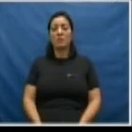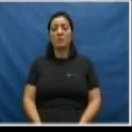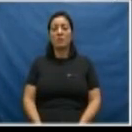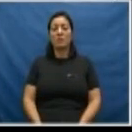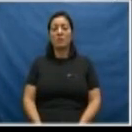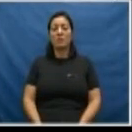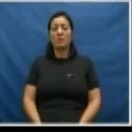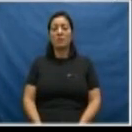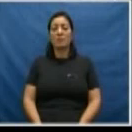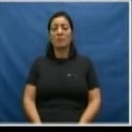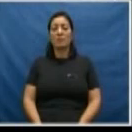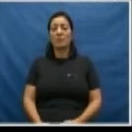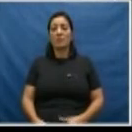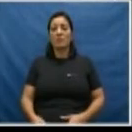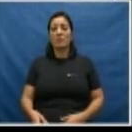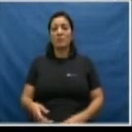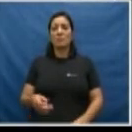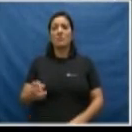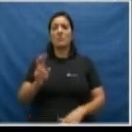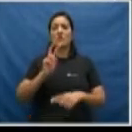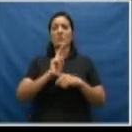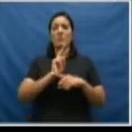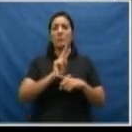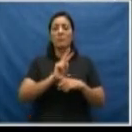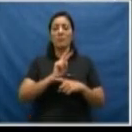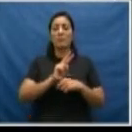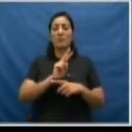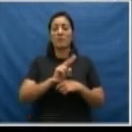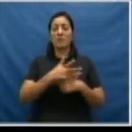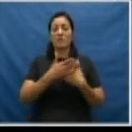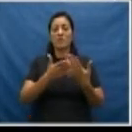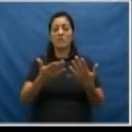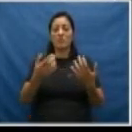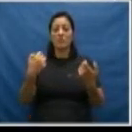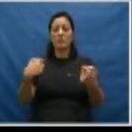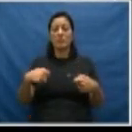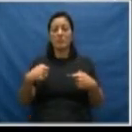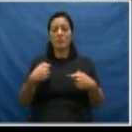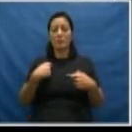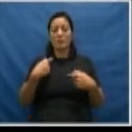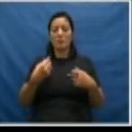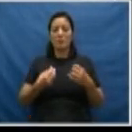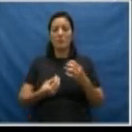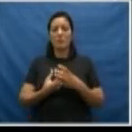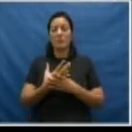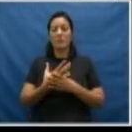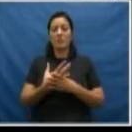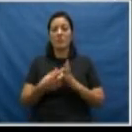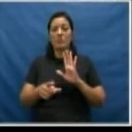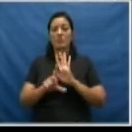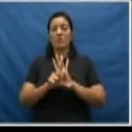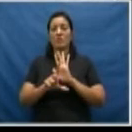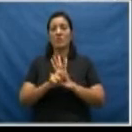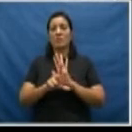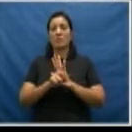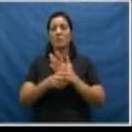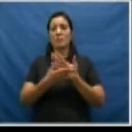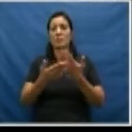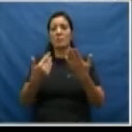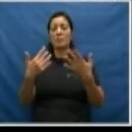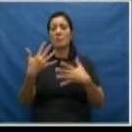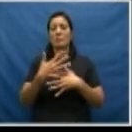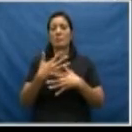Essas medidas protetivas, elas podem, elas devem existir a partir da lei, quando nós temos nas